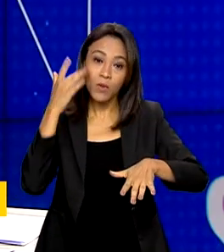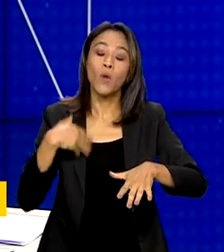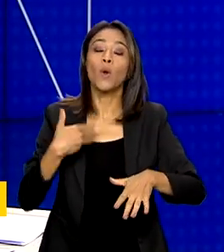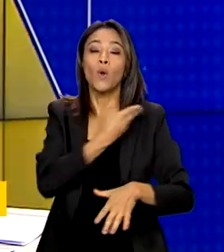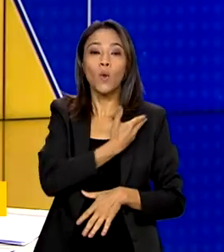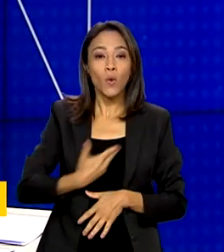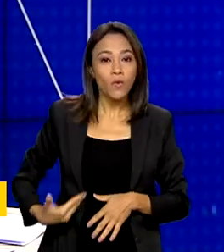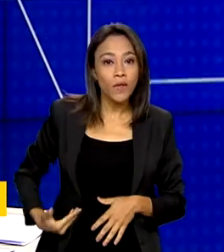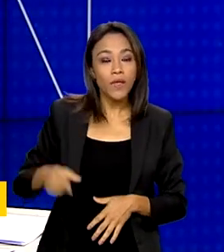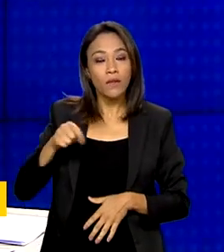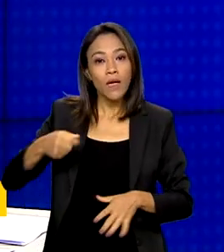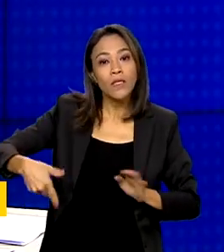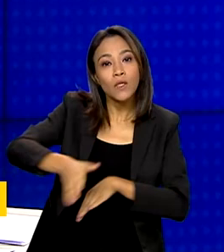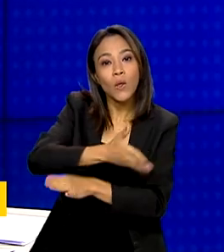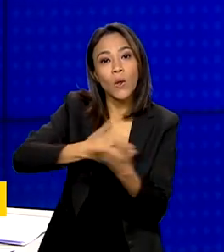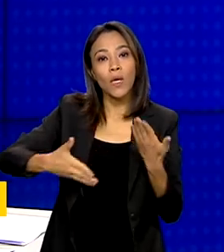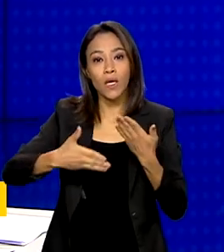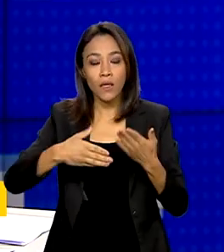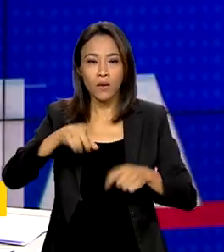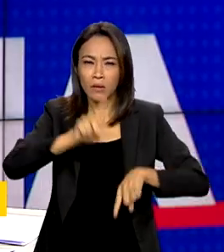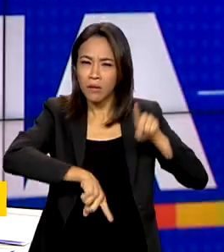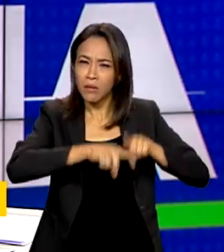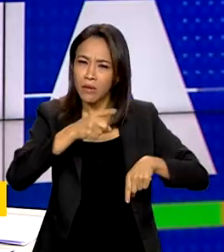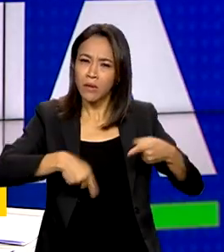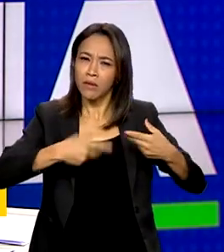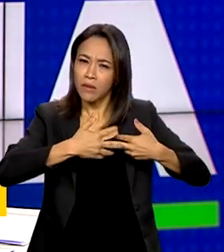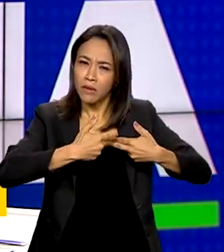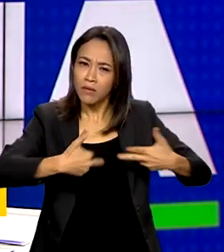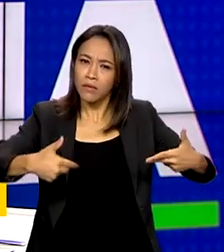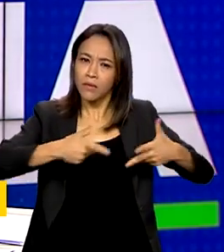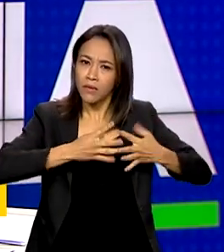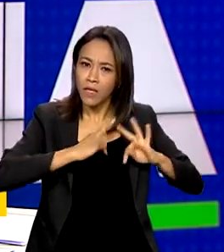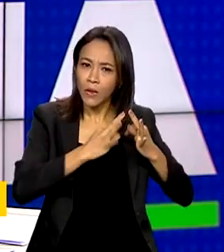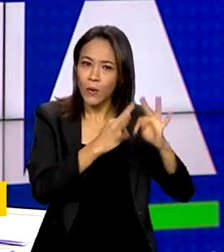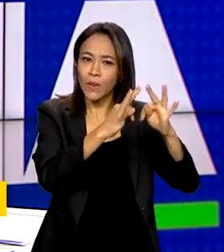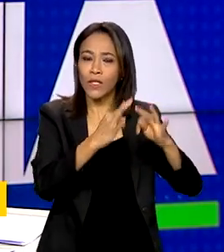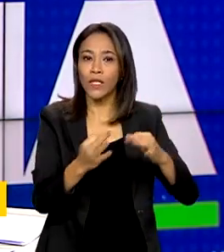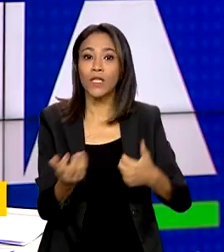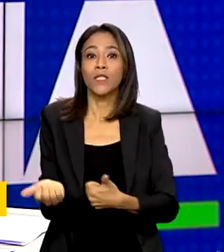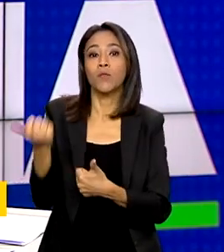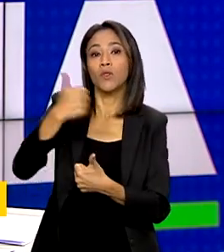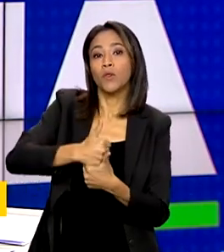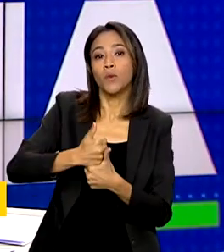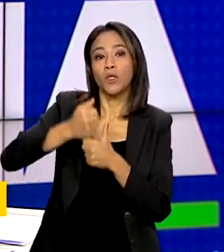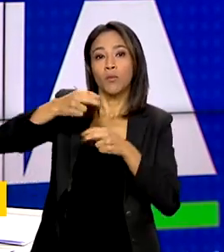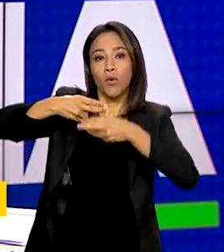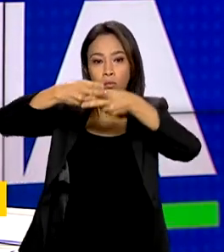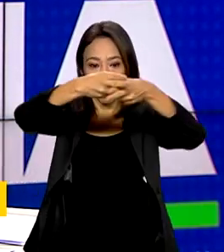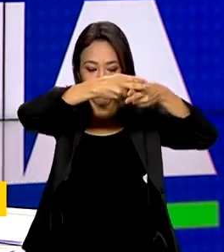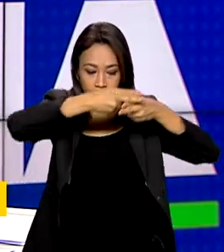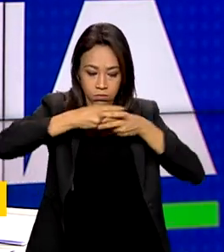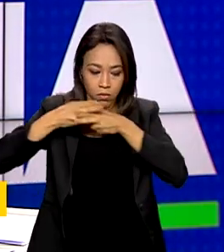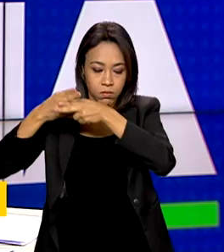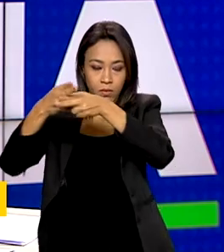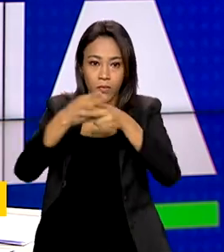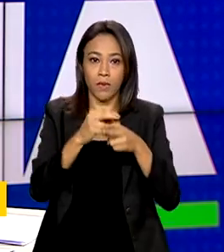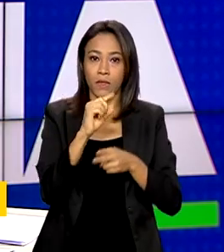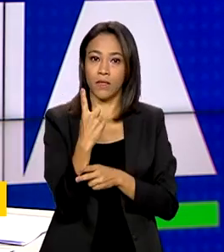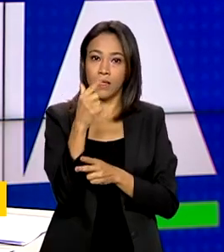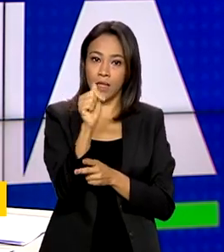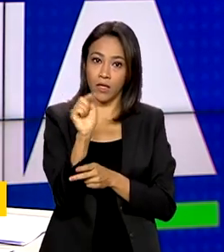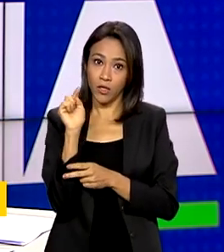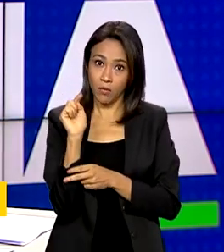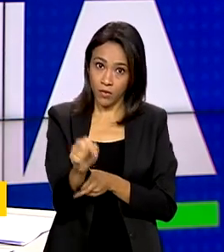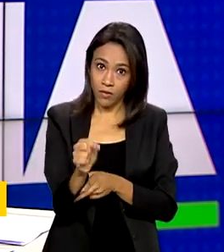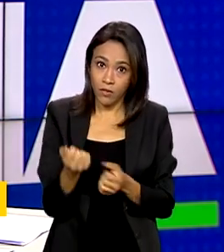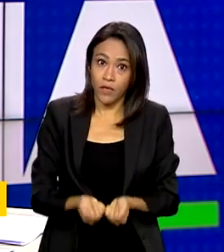e trocando os kits para a recepção de televisão aberta por satélite. 17 mil equipamentos já foram entregues de